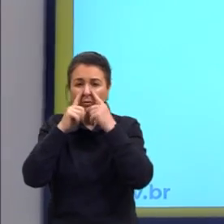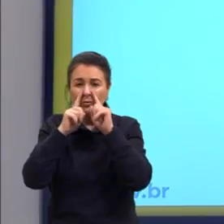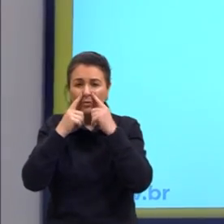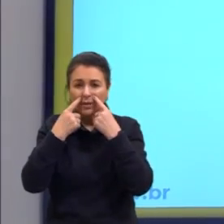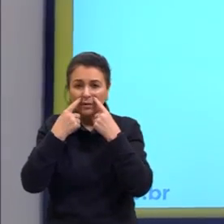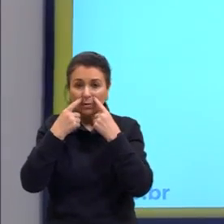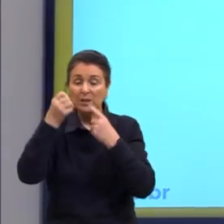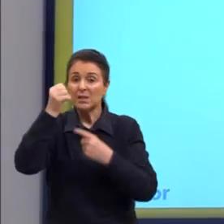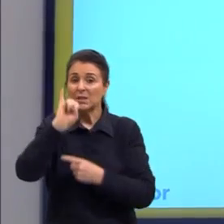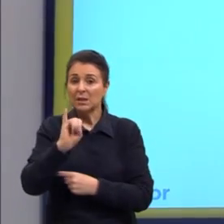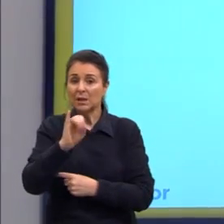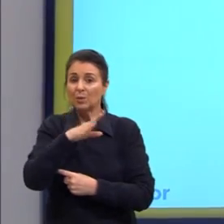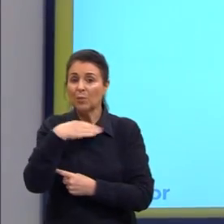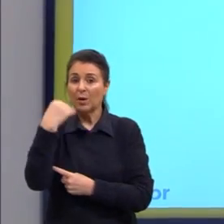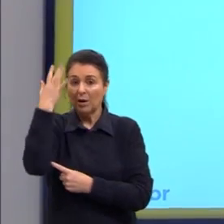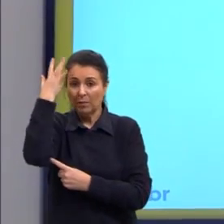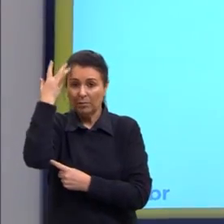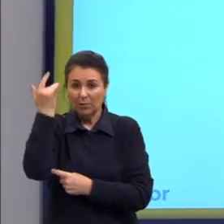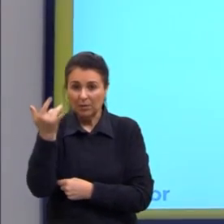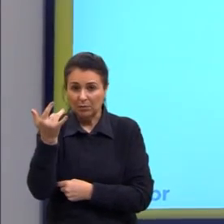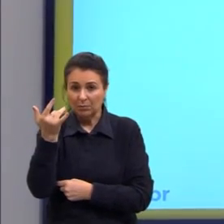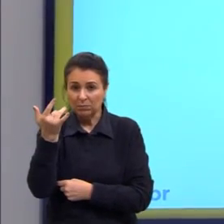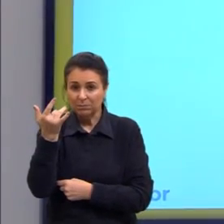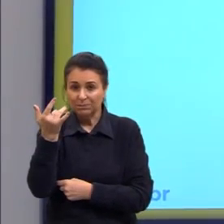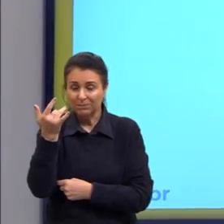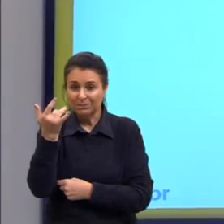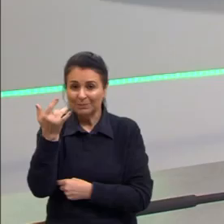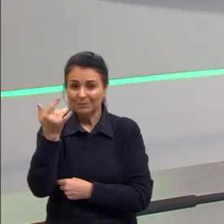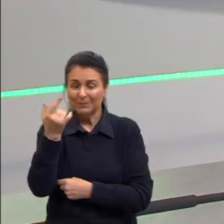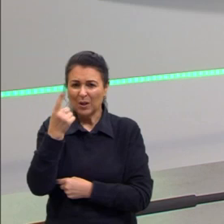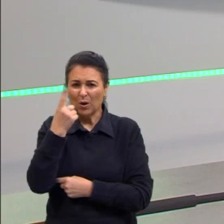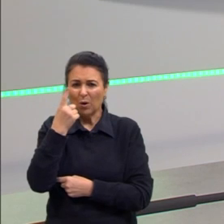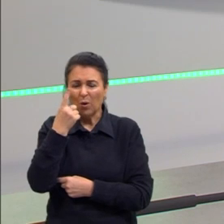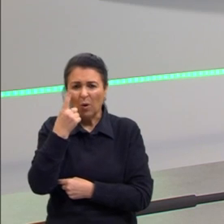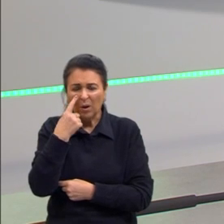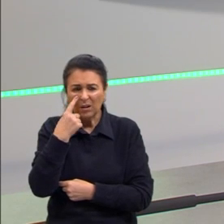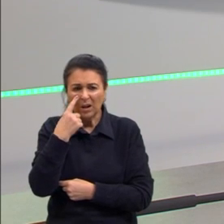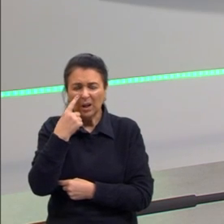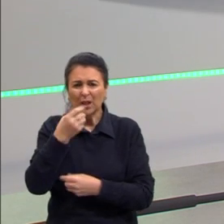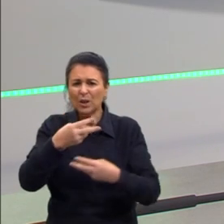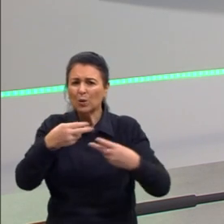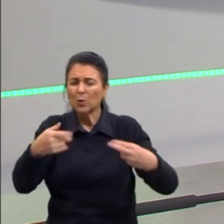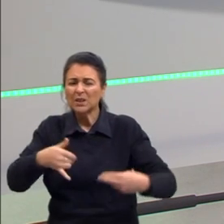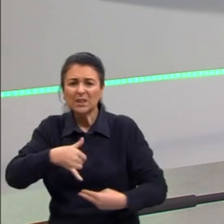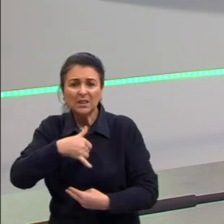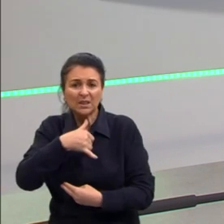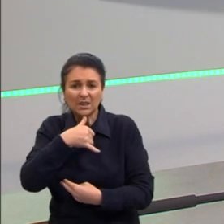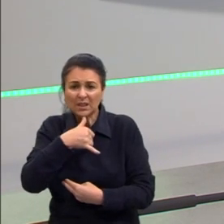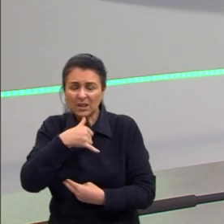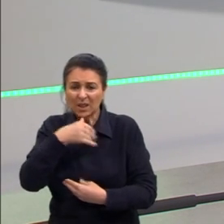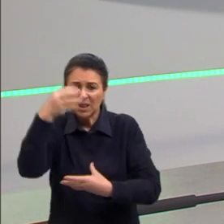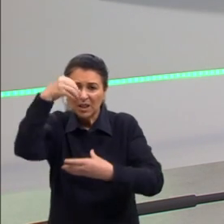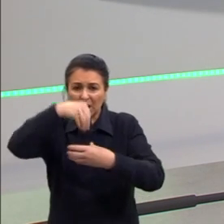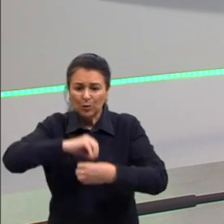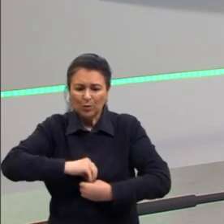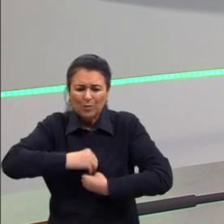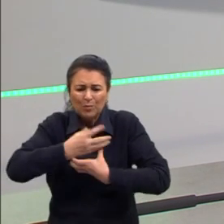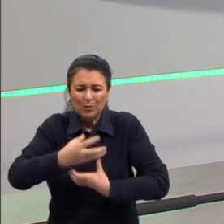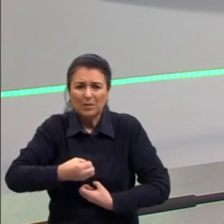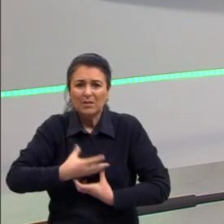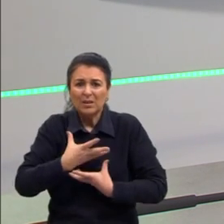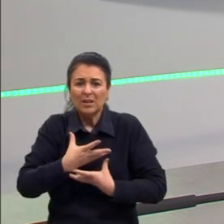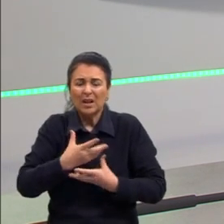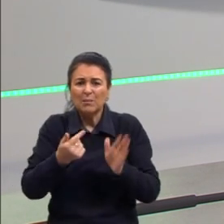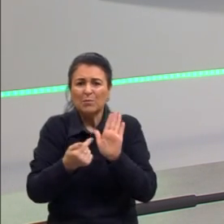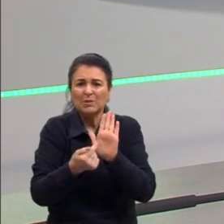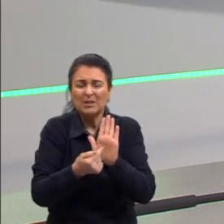se eu morresse amanhã. Olha que coisa melancólica, triste, trazendo para essa questão da morte, da morbidez.